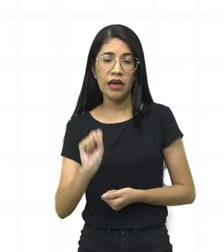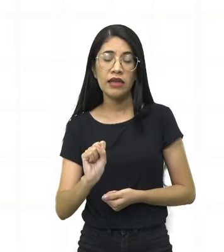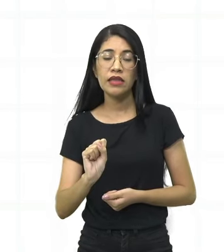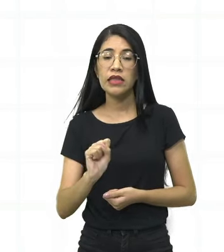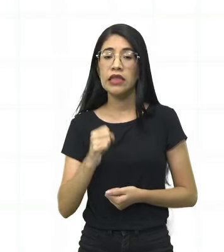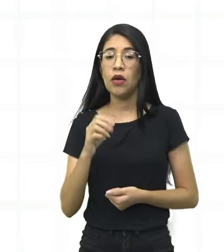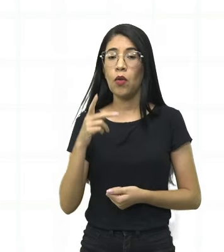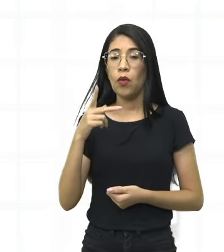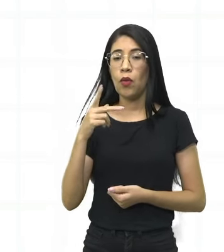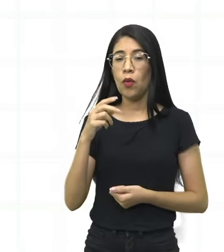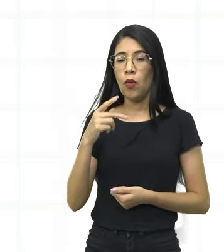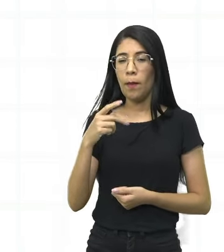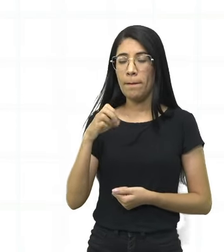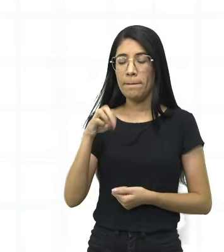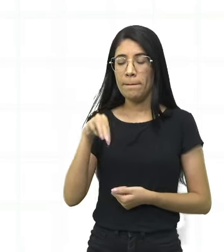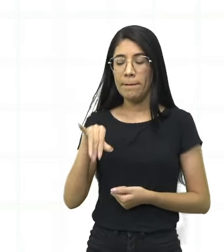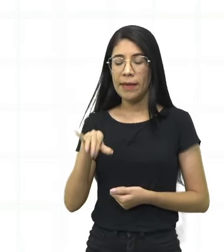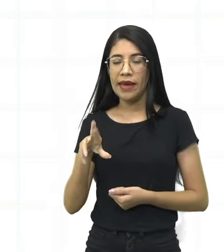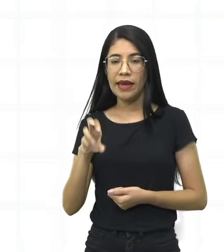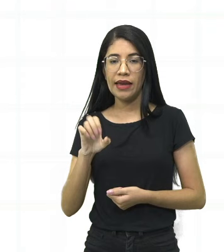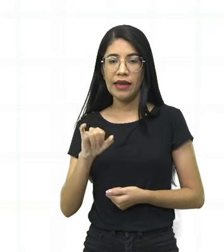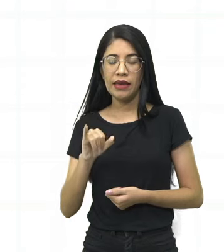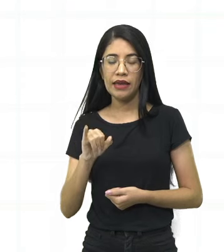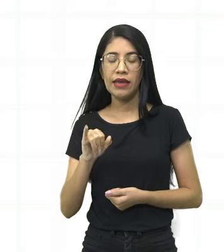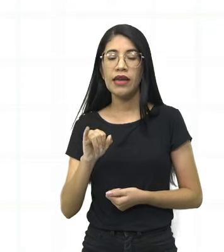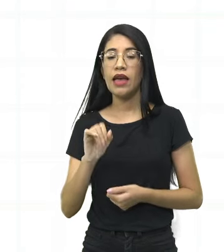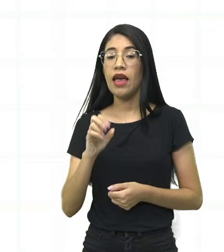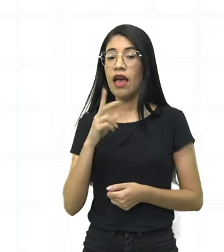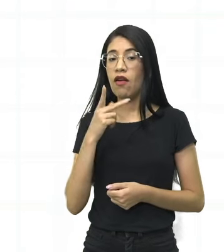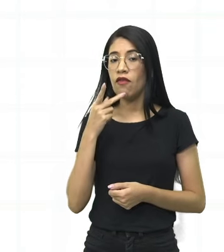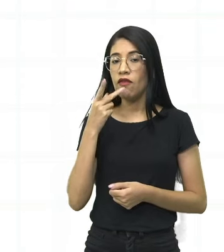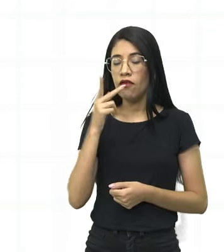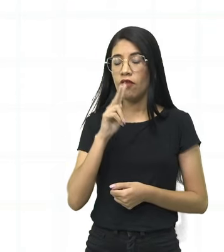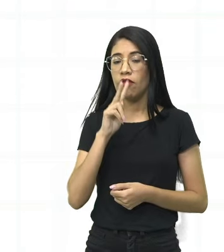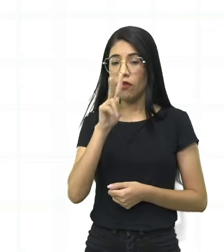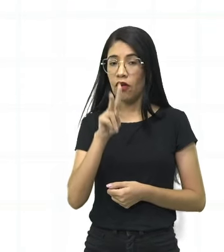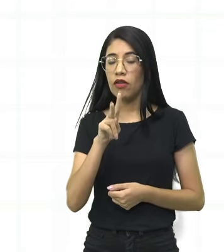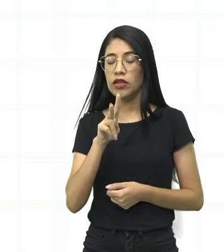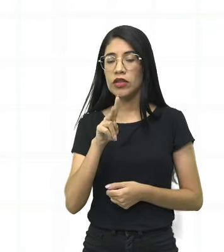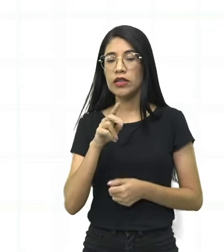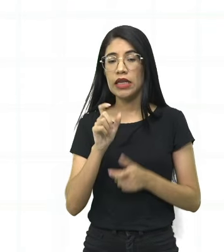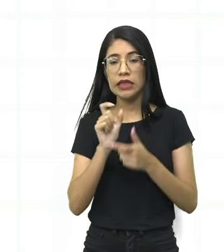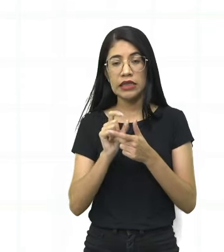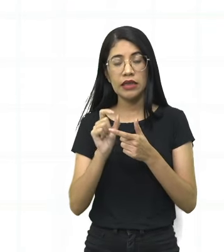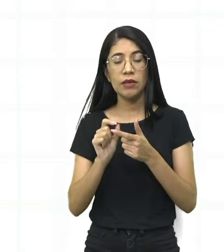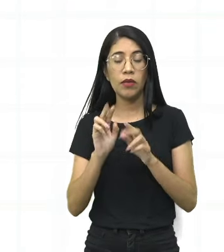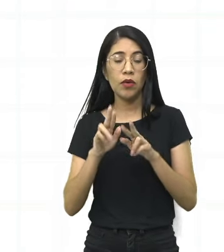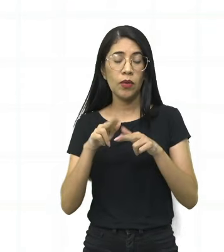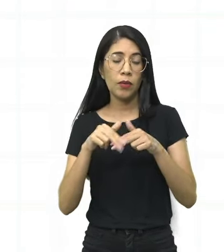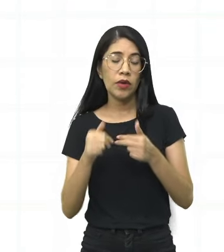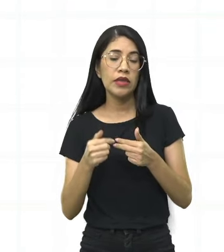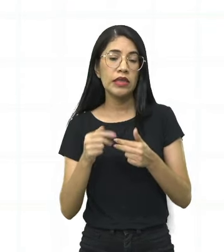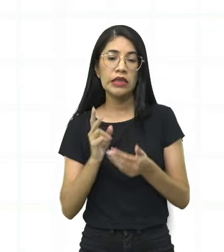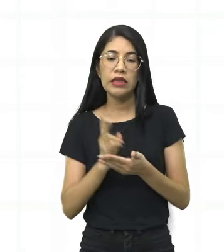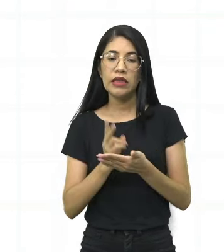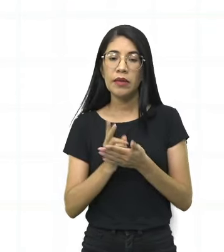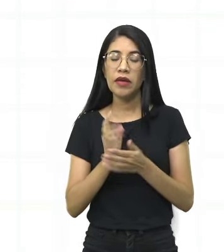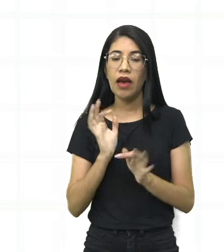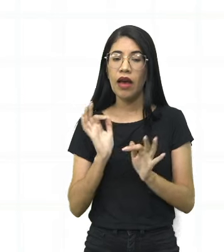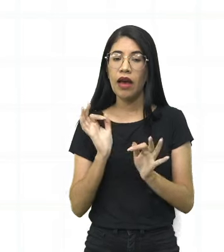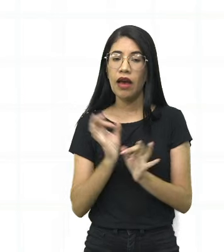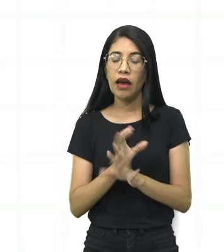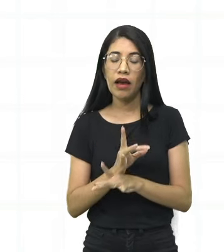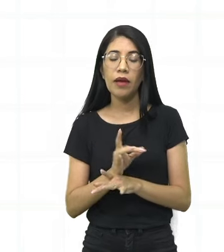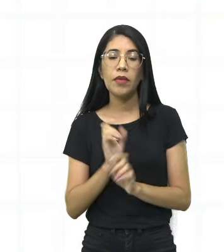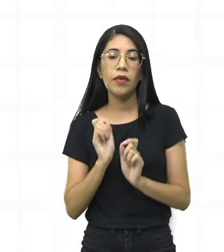sílaba tônica. É a sílaba mais forte. Por isso que é aqui que eu termino. Todas as vezes que eu vou